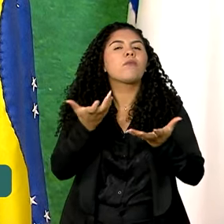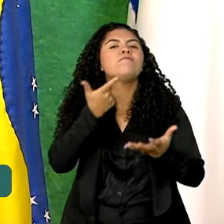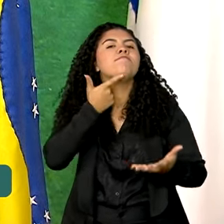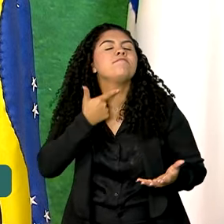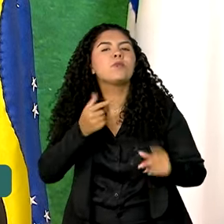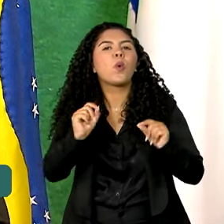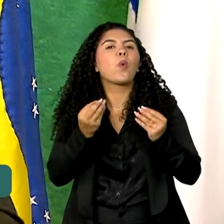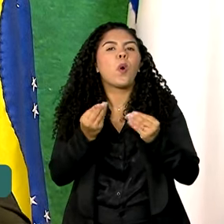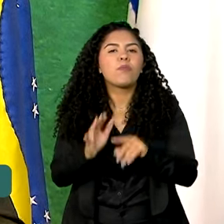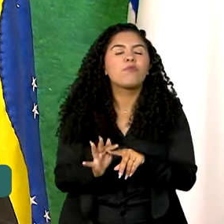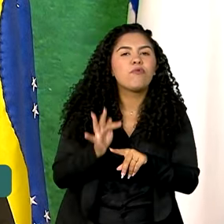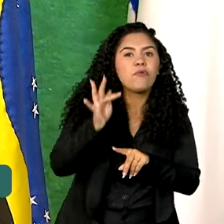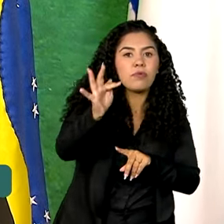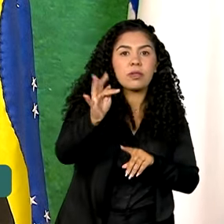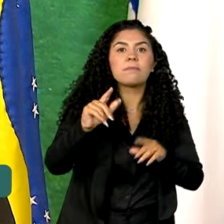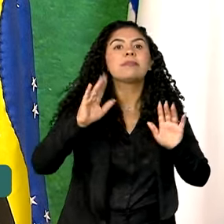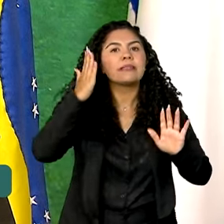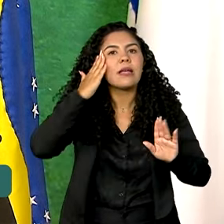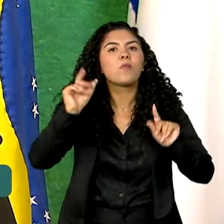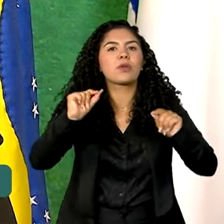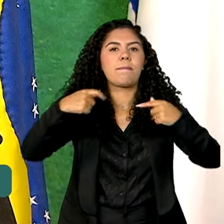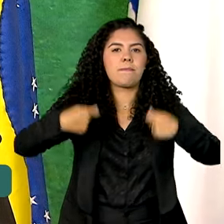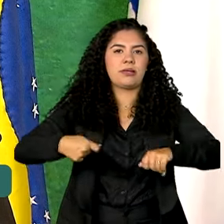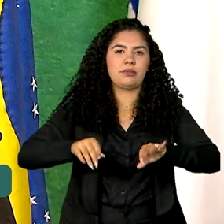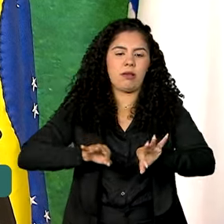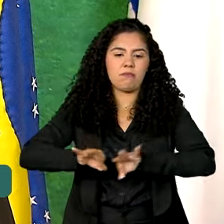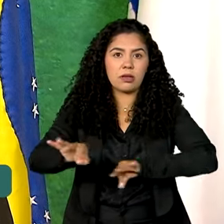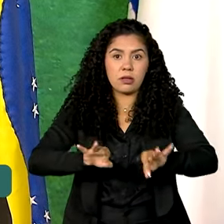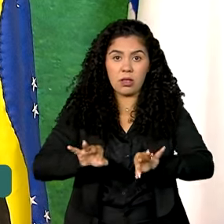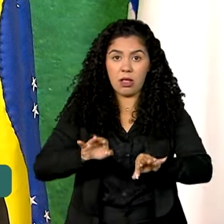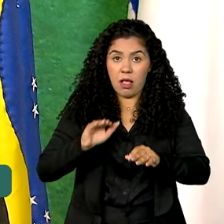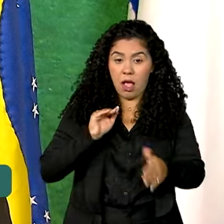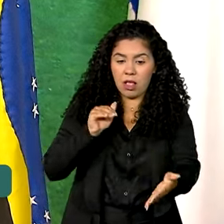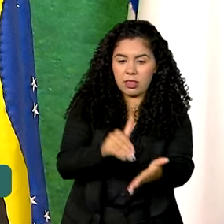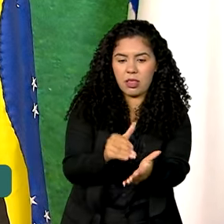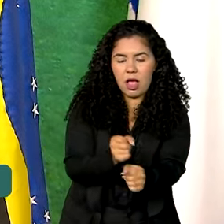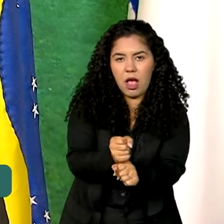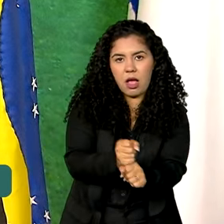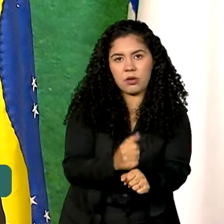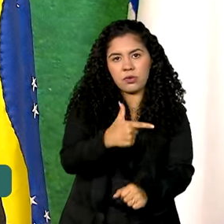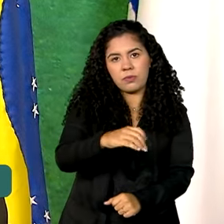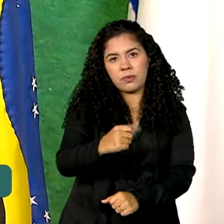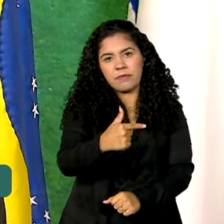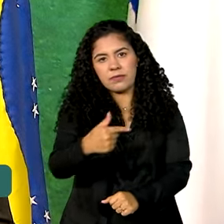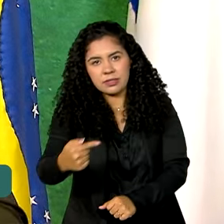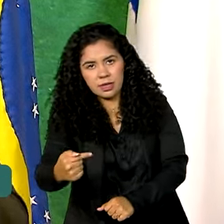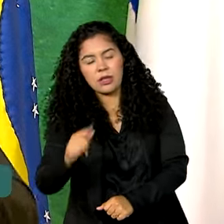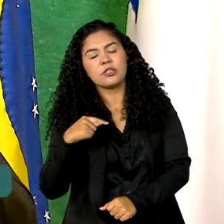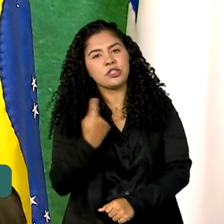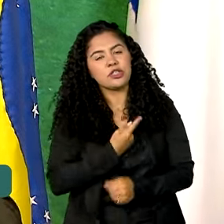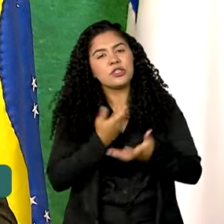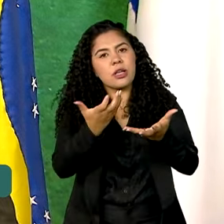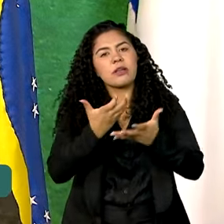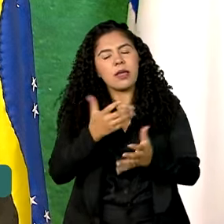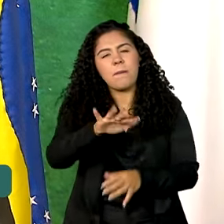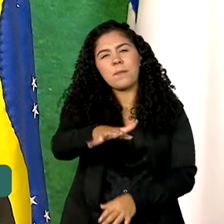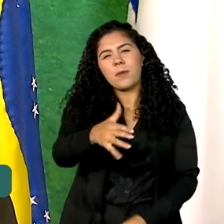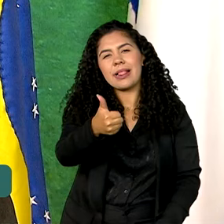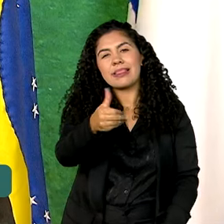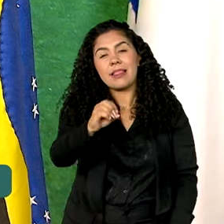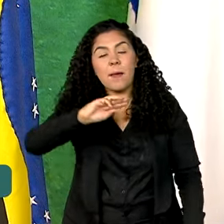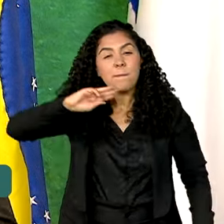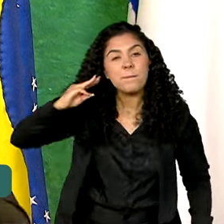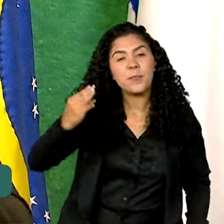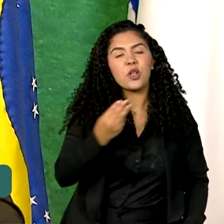patamar turístico mundial e sabe o que precisa ser feito. Nossos planos vão até 2027, onde pretendemos alcançar a marca de 10 milhões de